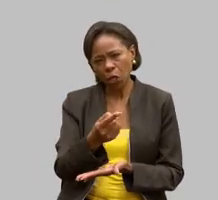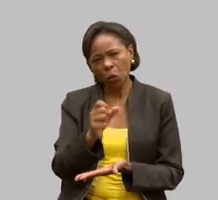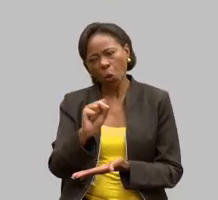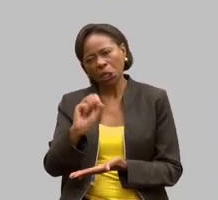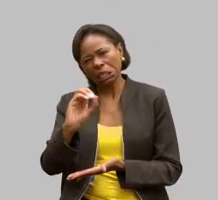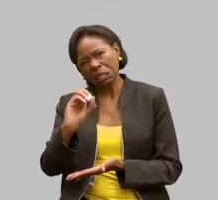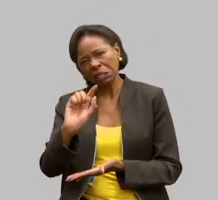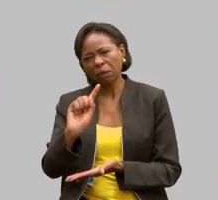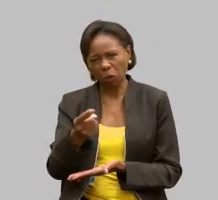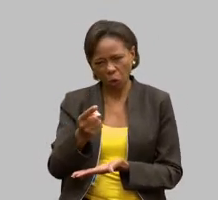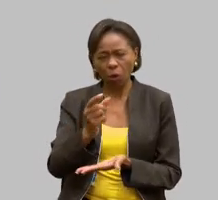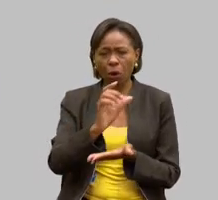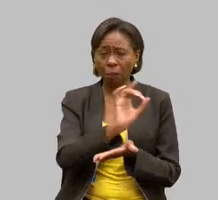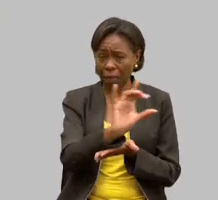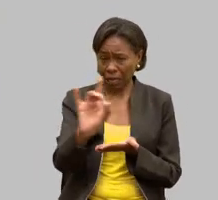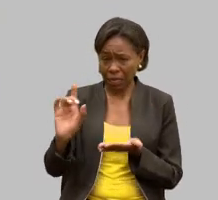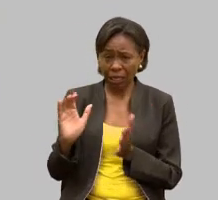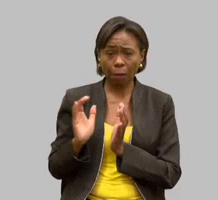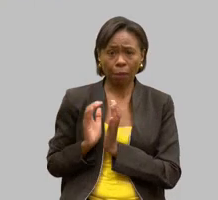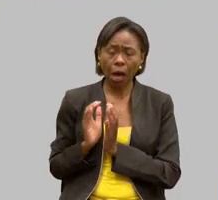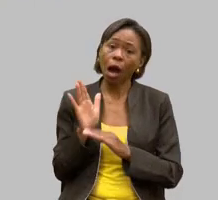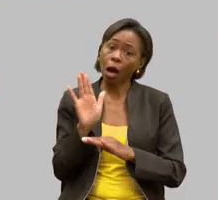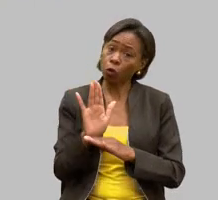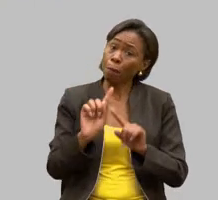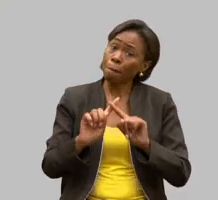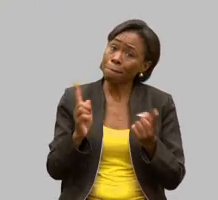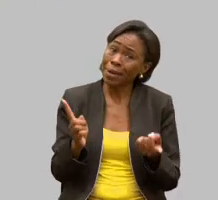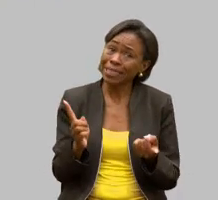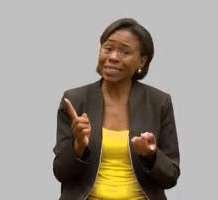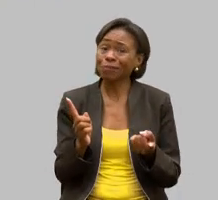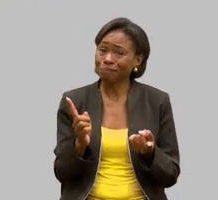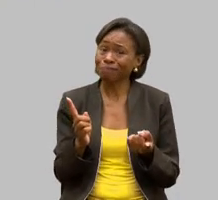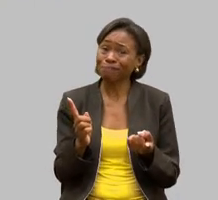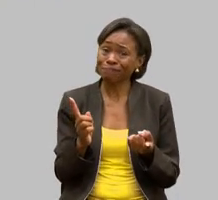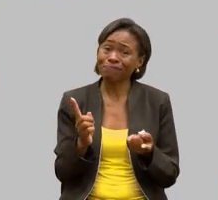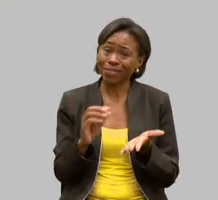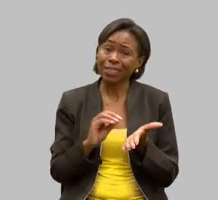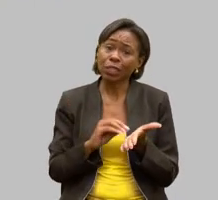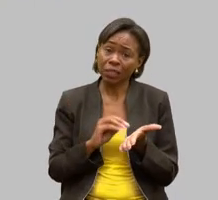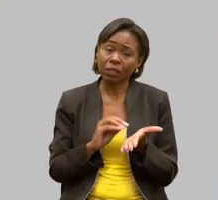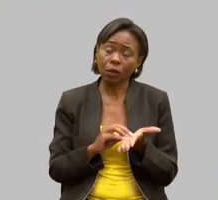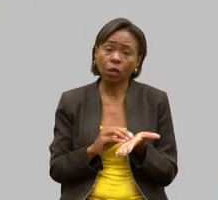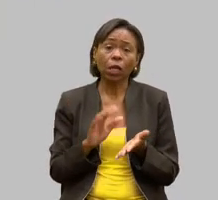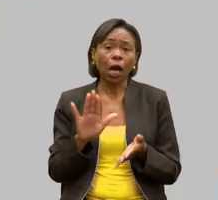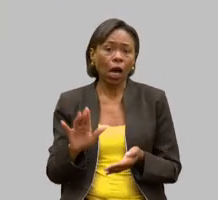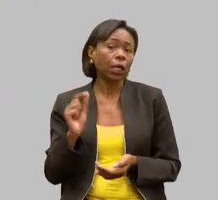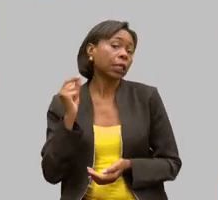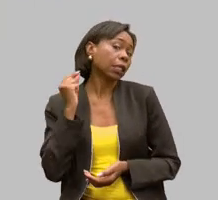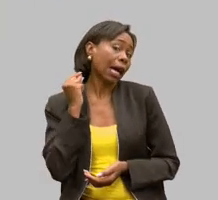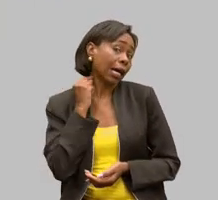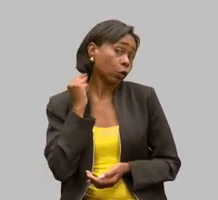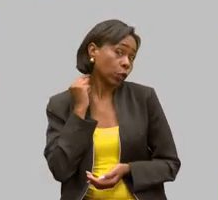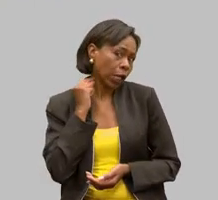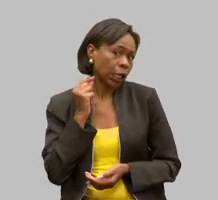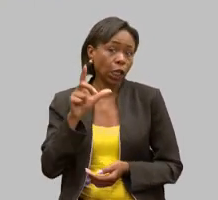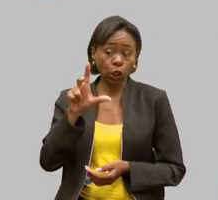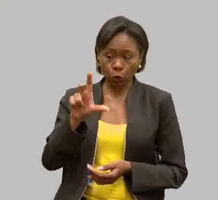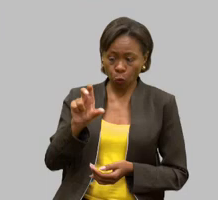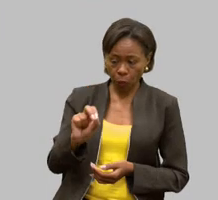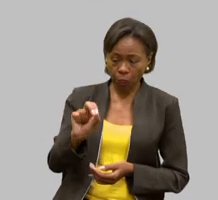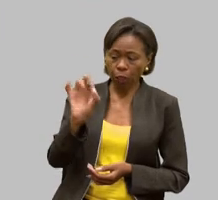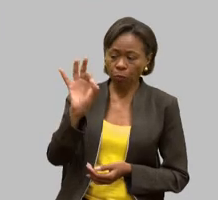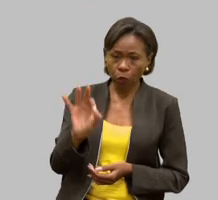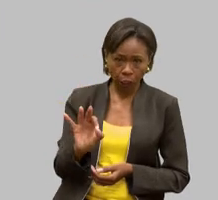único, é uma vez só. Esse rendimento das loterias mineiras, esse 50% do rendimento, seria